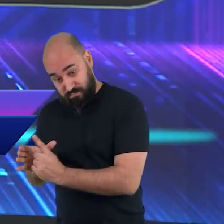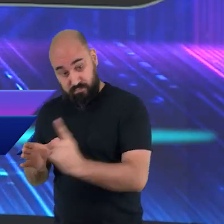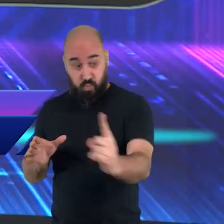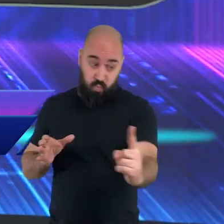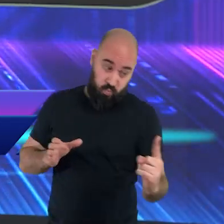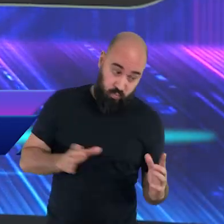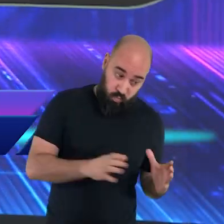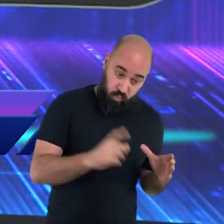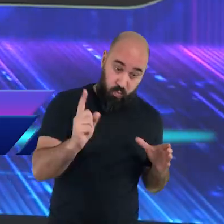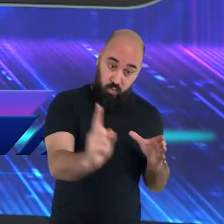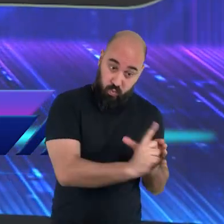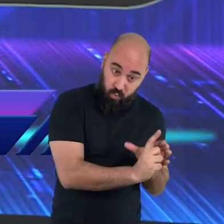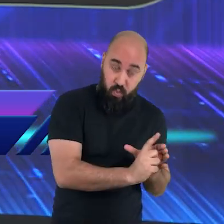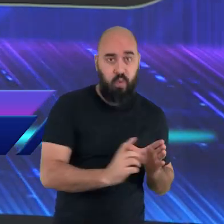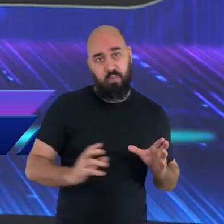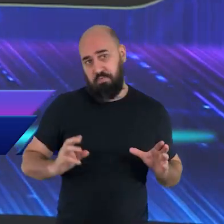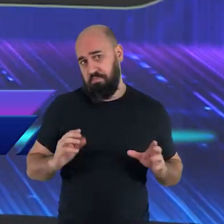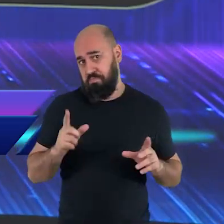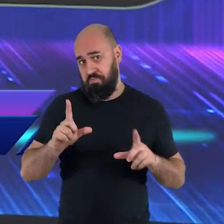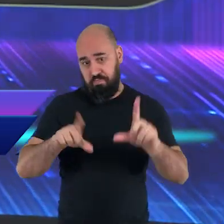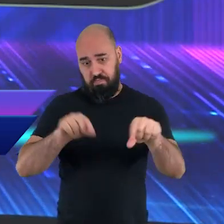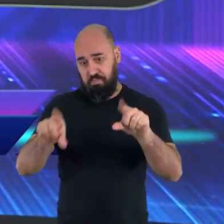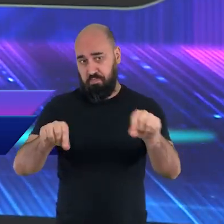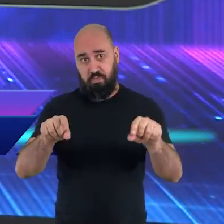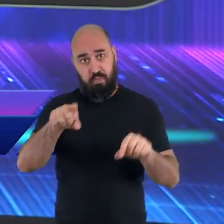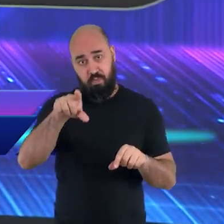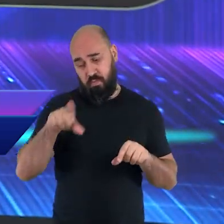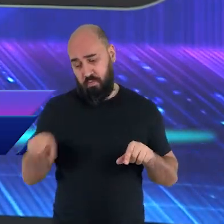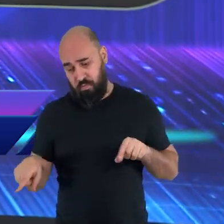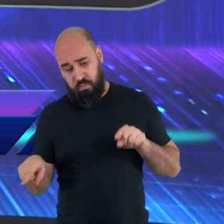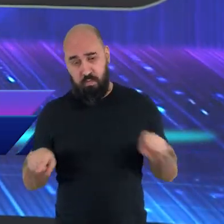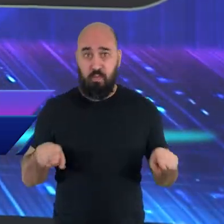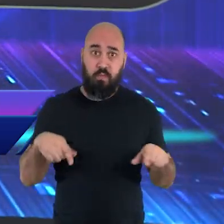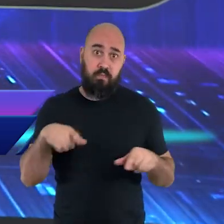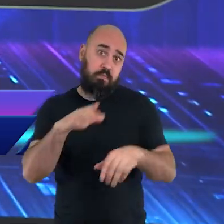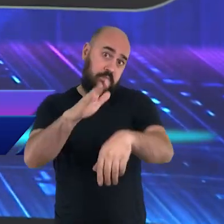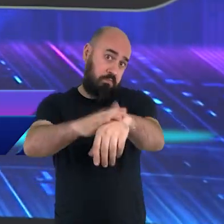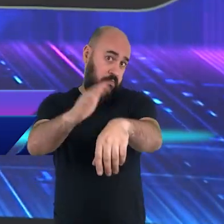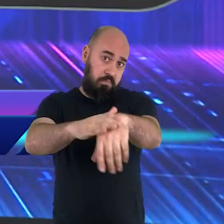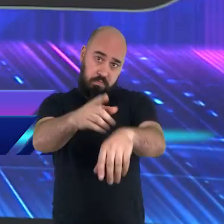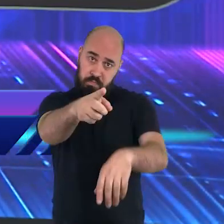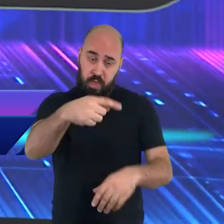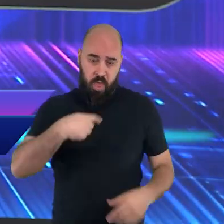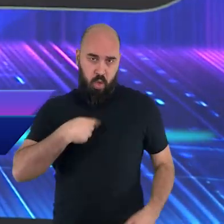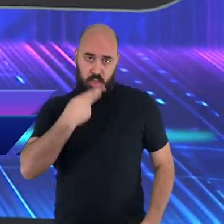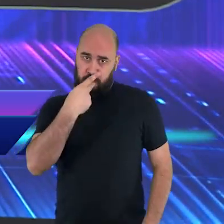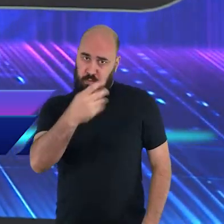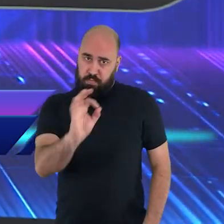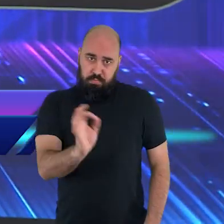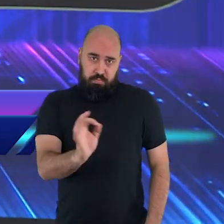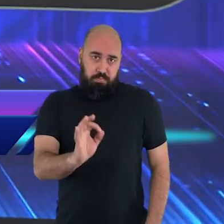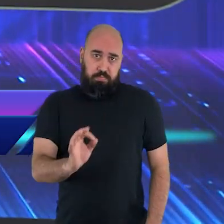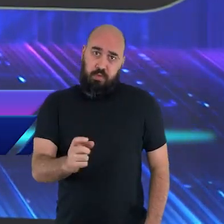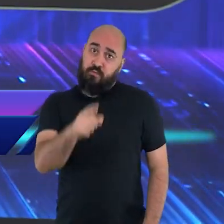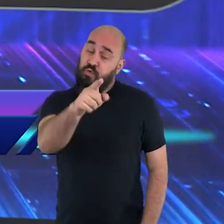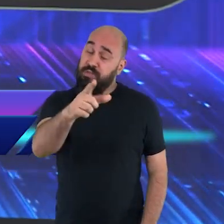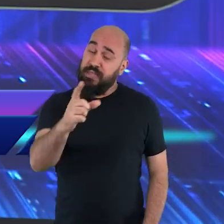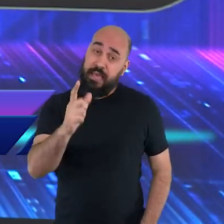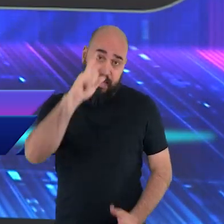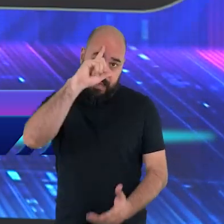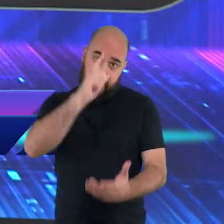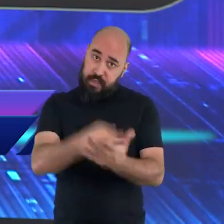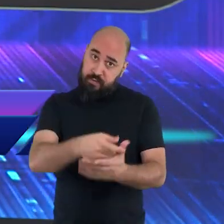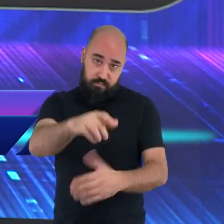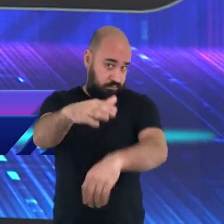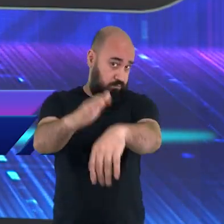Não sou eu que posso dizer se você vai ser joio ou você vai ser trigo. É uma decisão do coração. O que nós sabemos na Bíblia é que